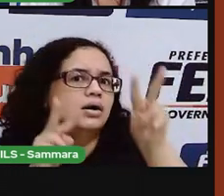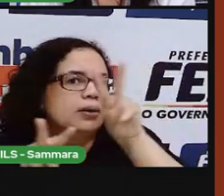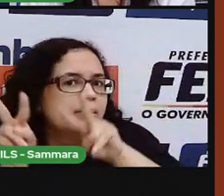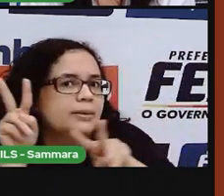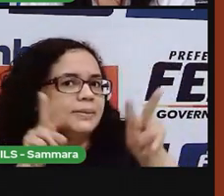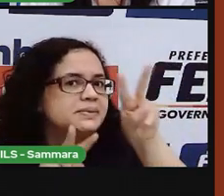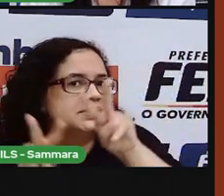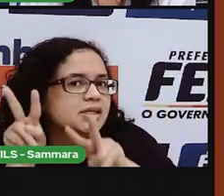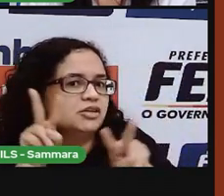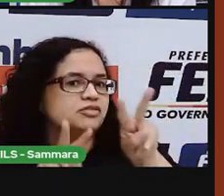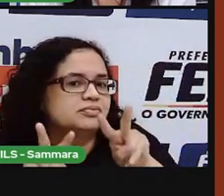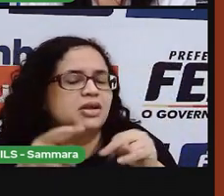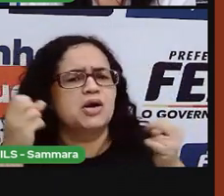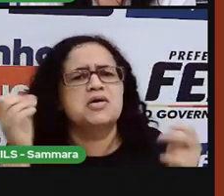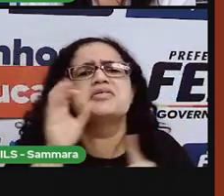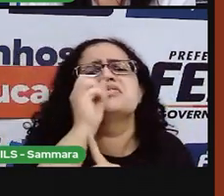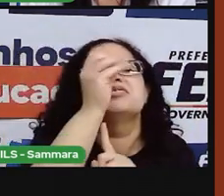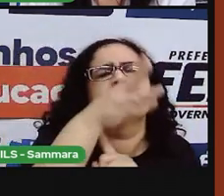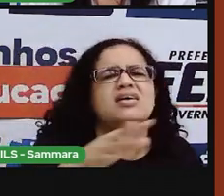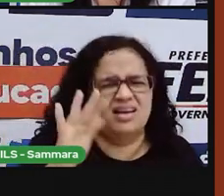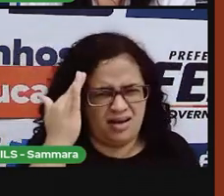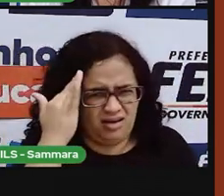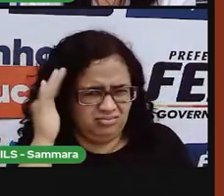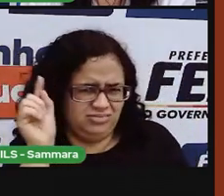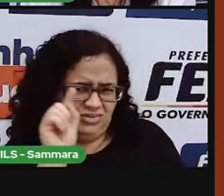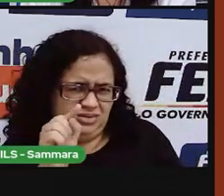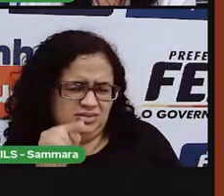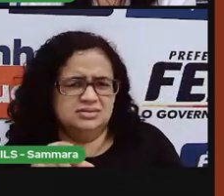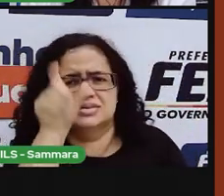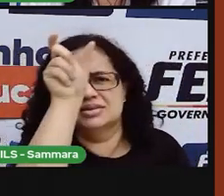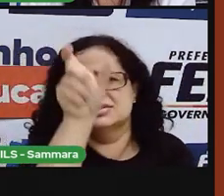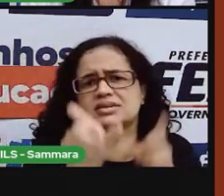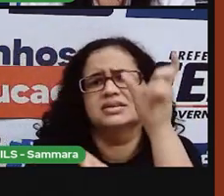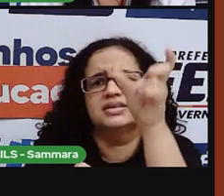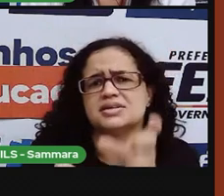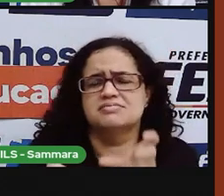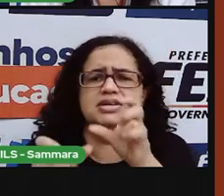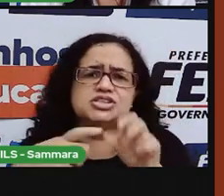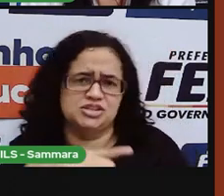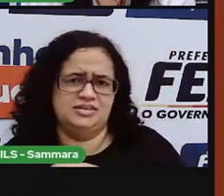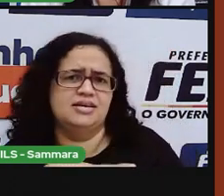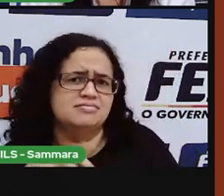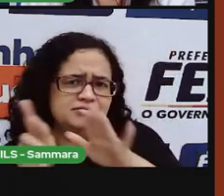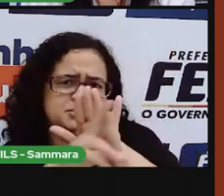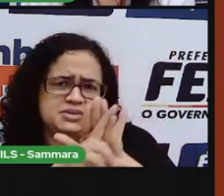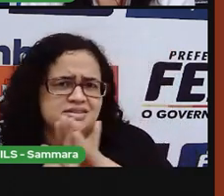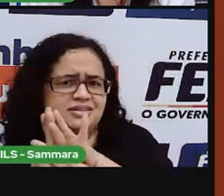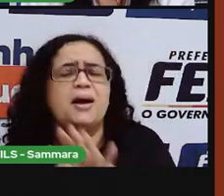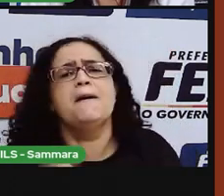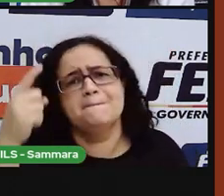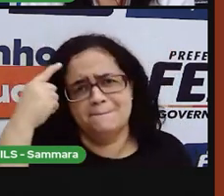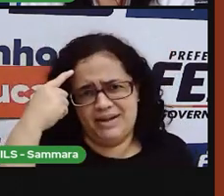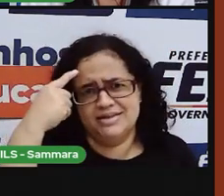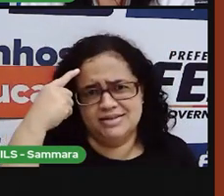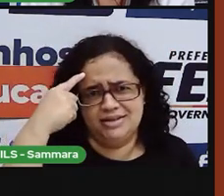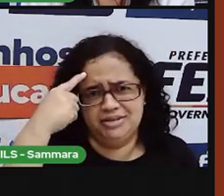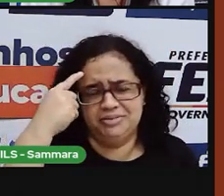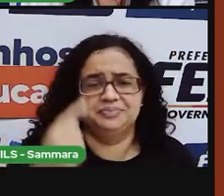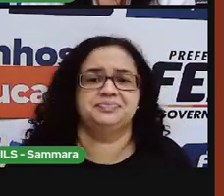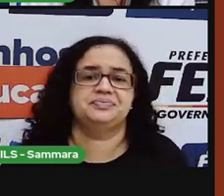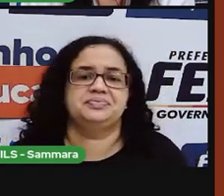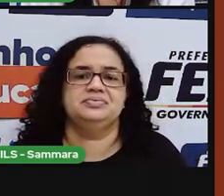Observem só. Que fábula você acha que esta imagem representa? Pensem aí.